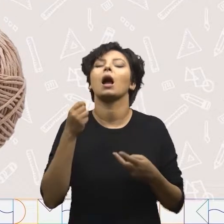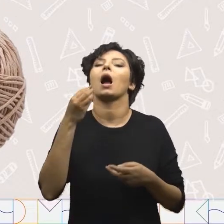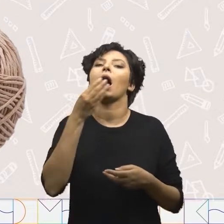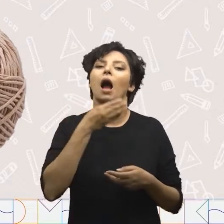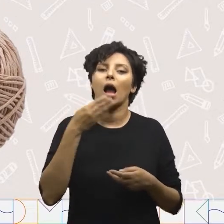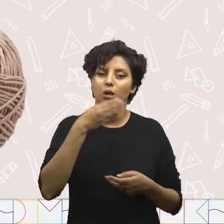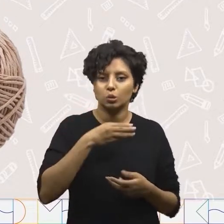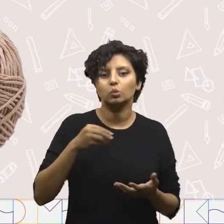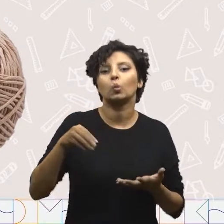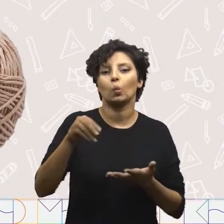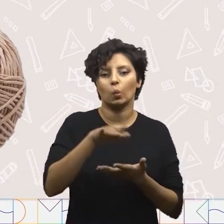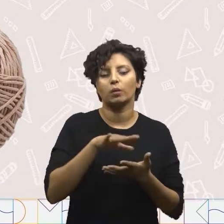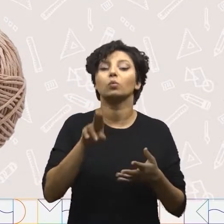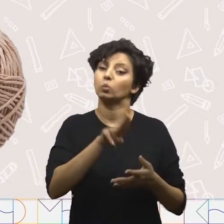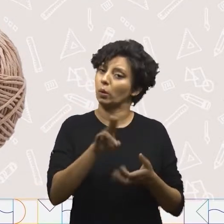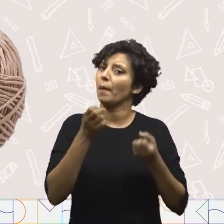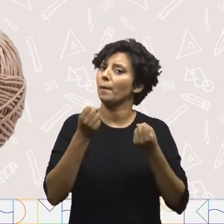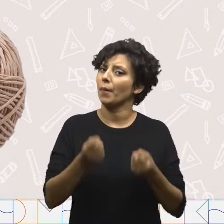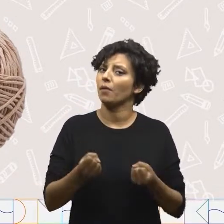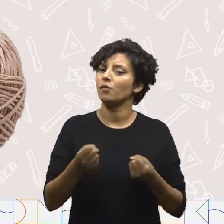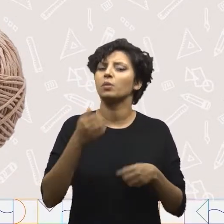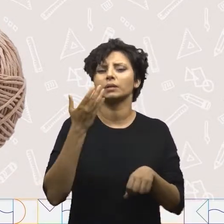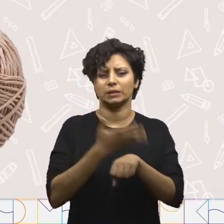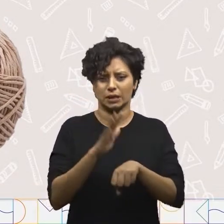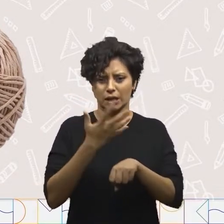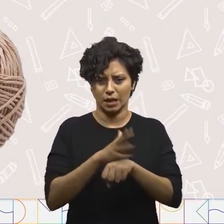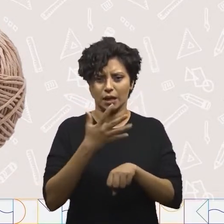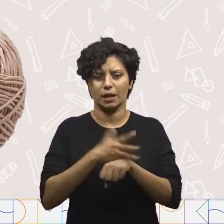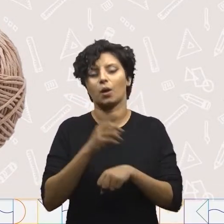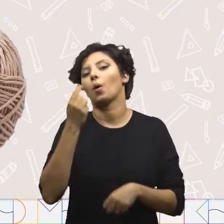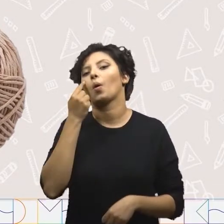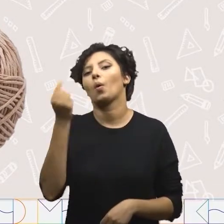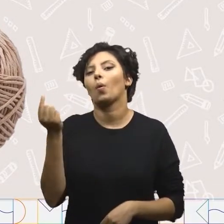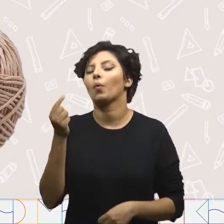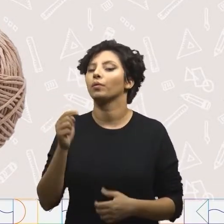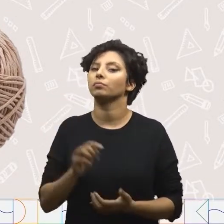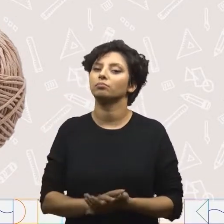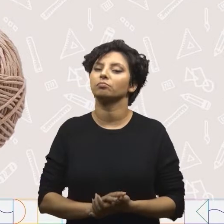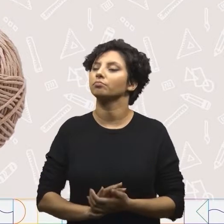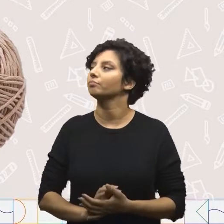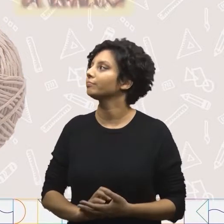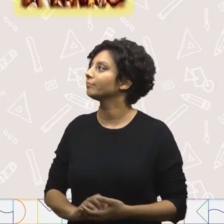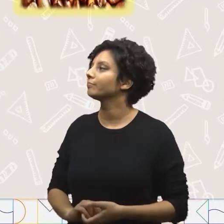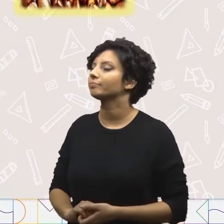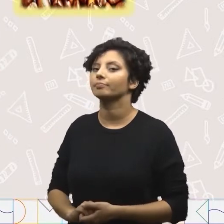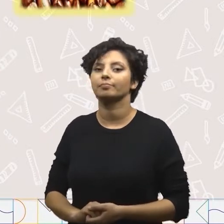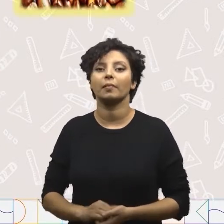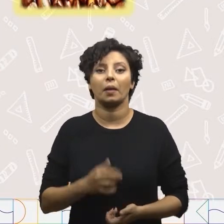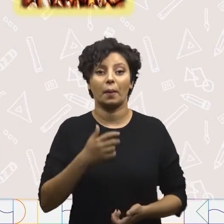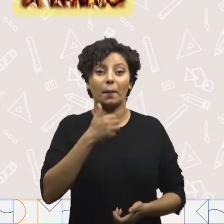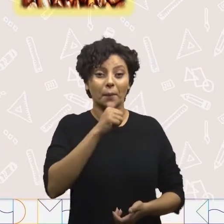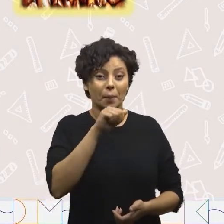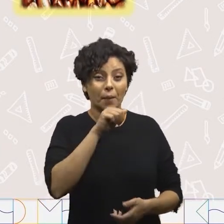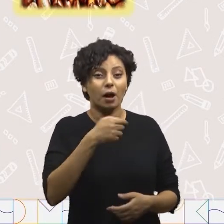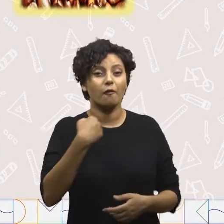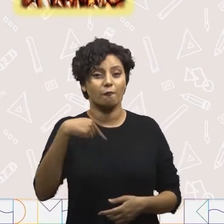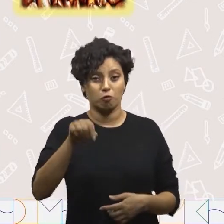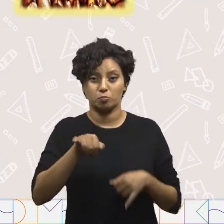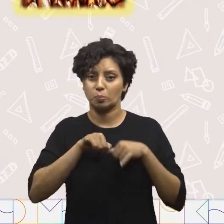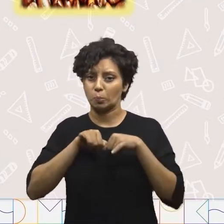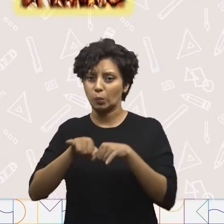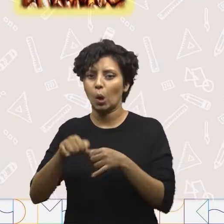açúcar por peso. Vamos treinar mais um pouco, resolvendo alguns problemas? Mamãe foi ao